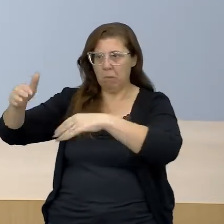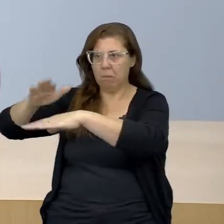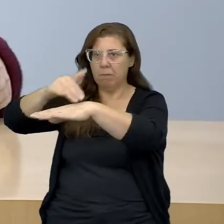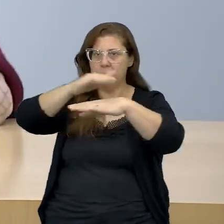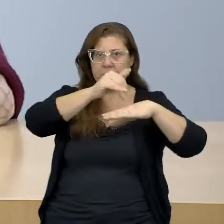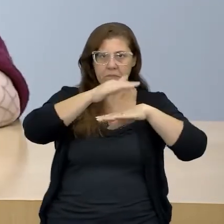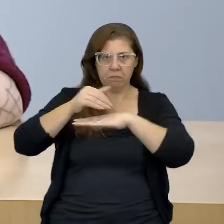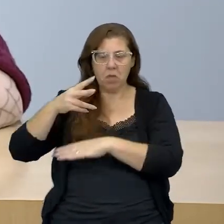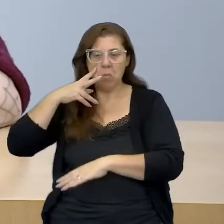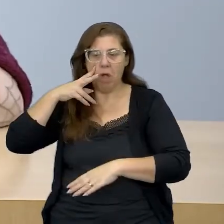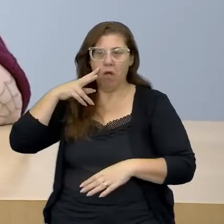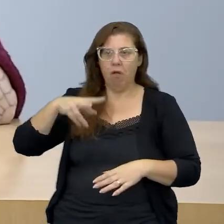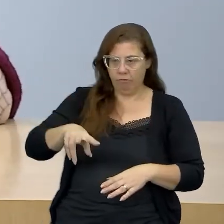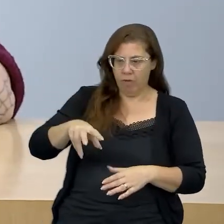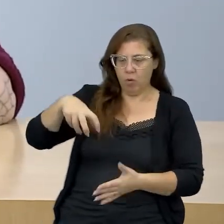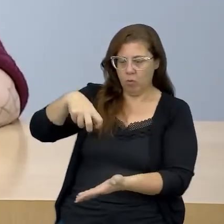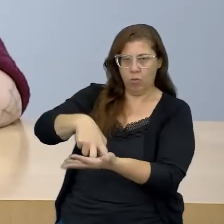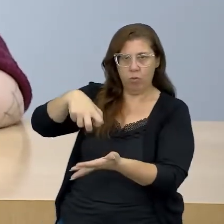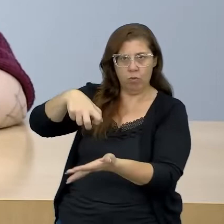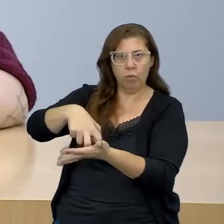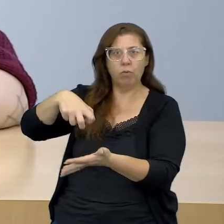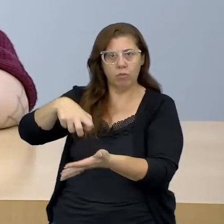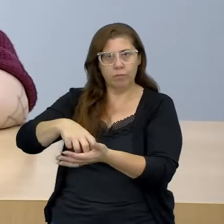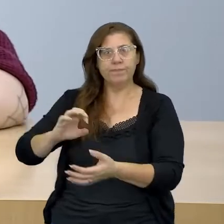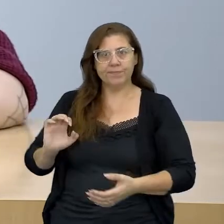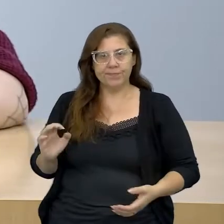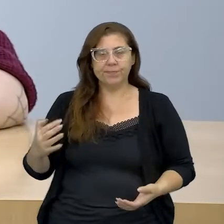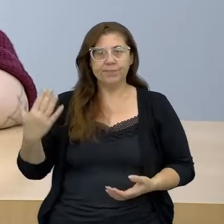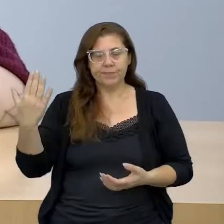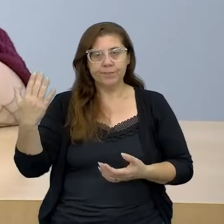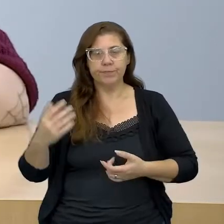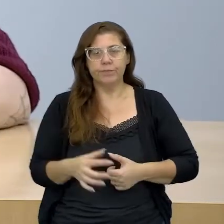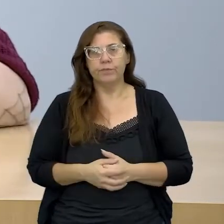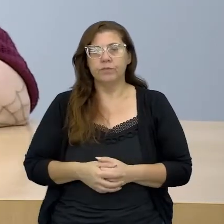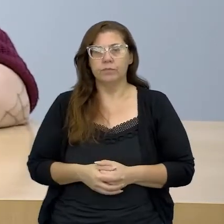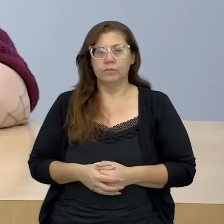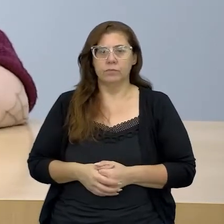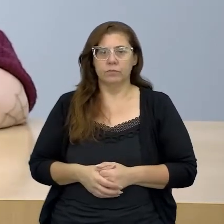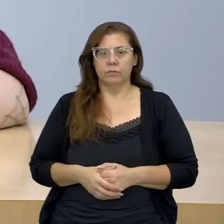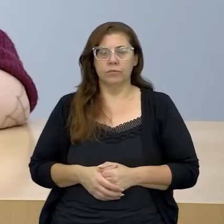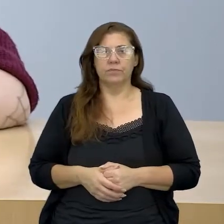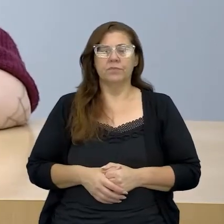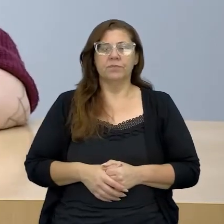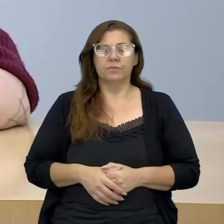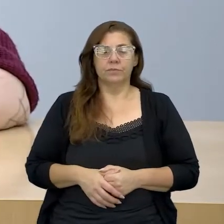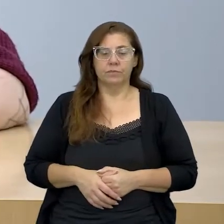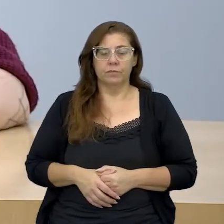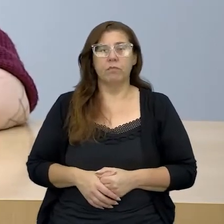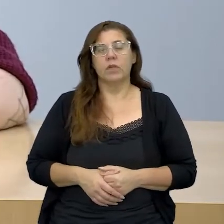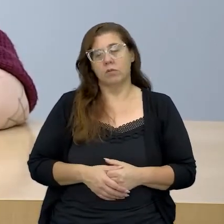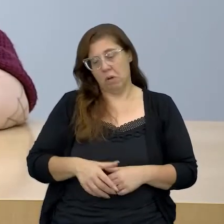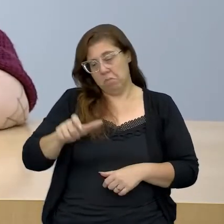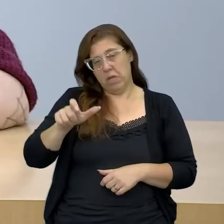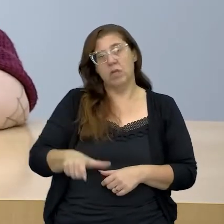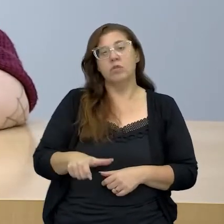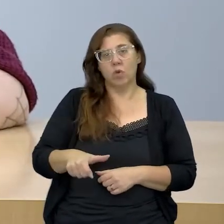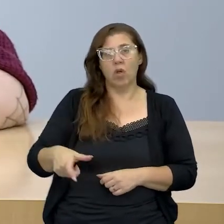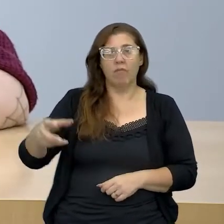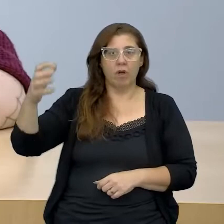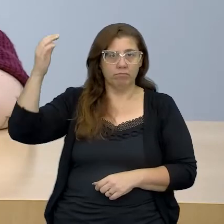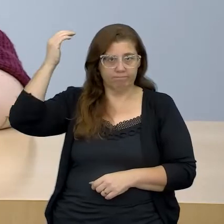né, desse espetáculo de horrores, que era a serviço, o suplício de um condenado.